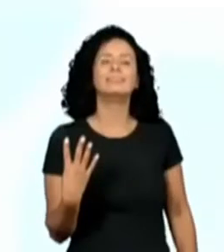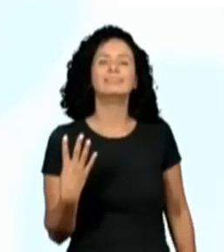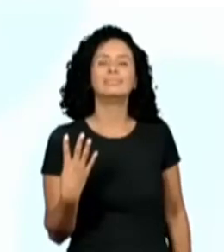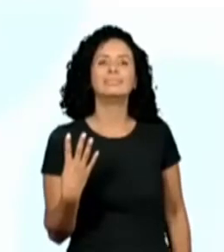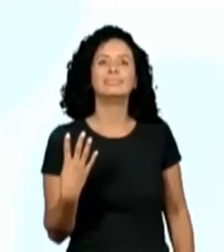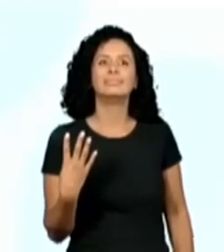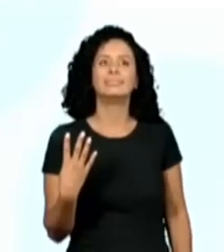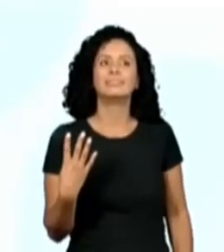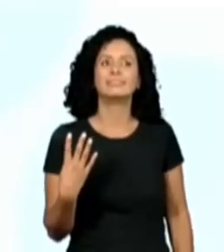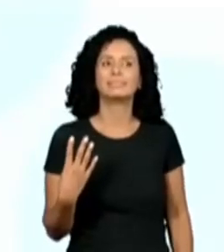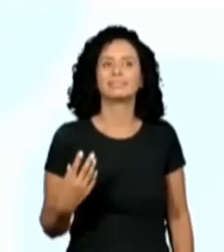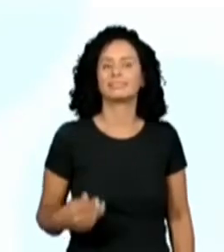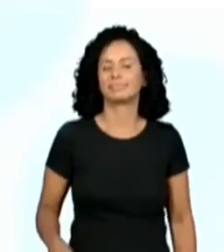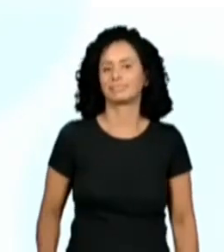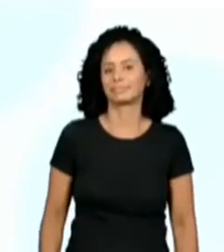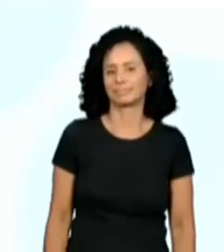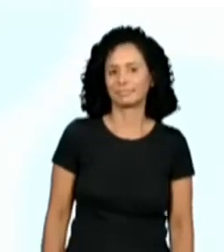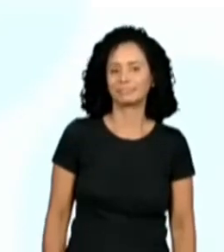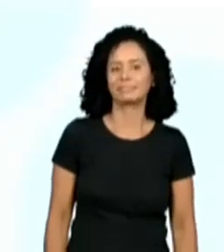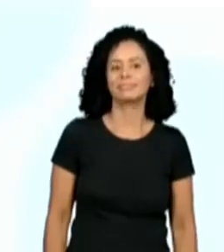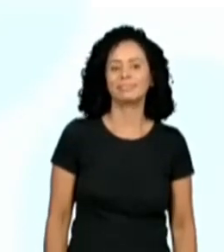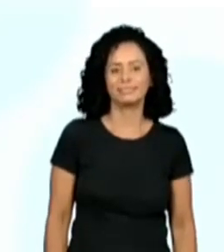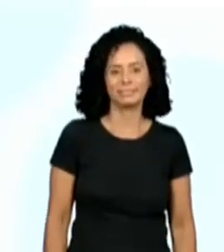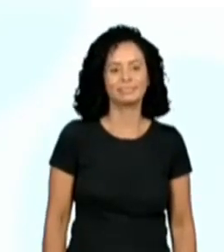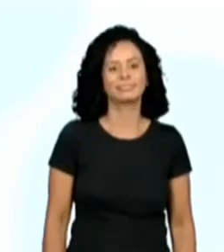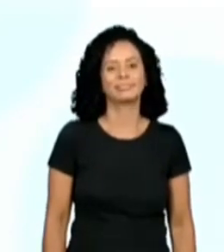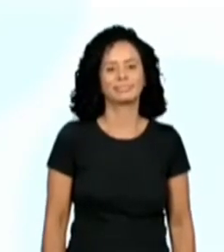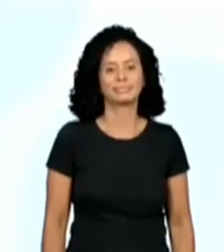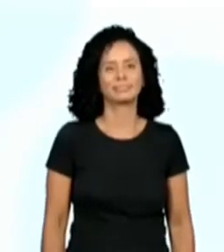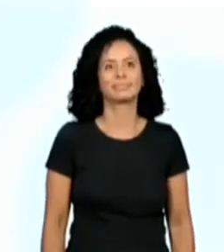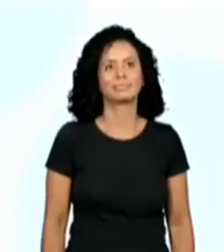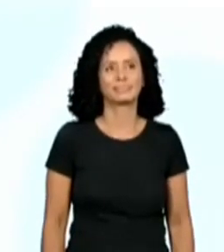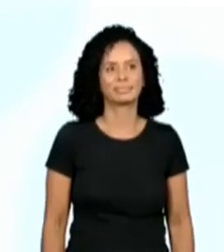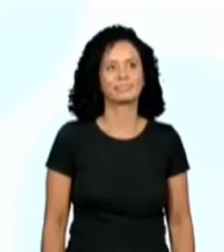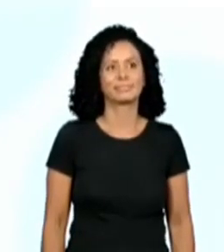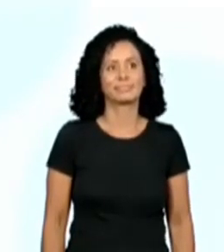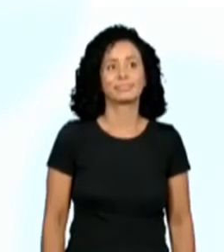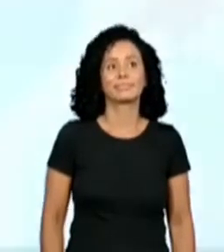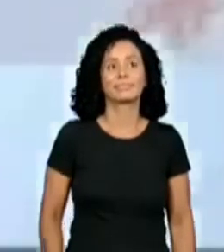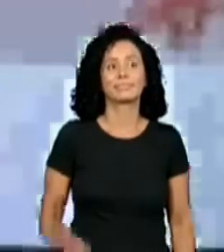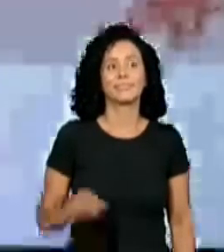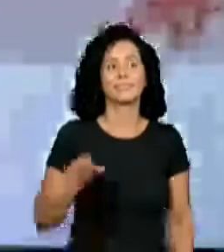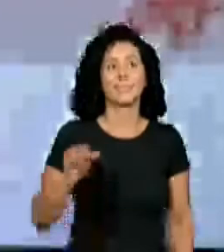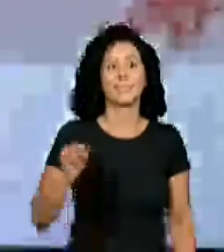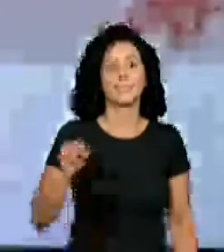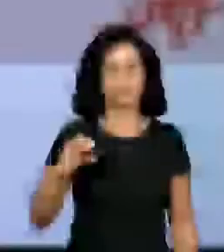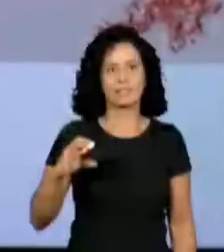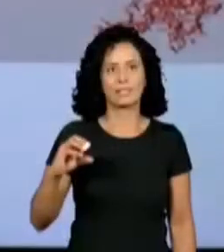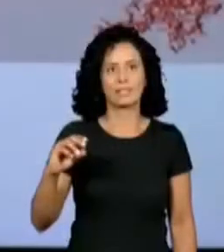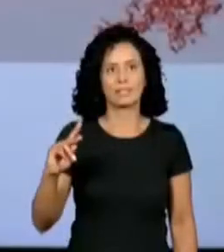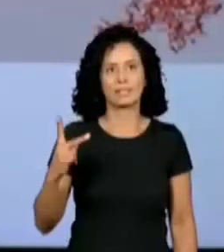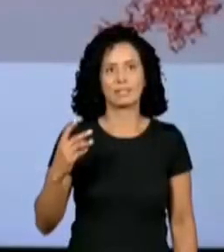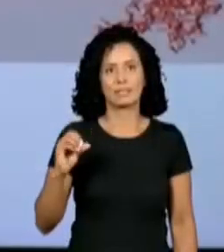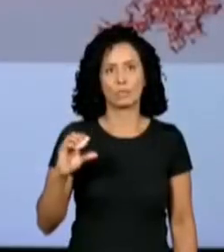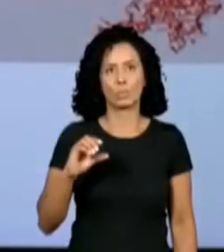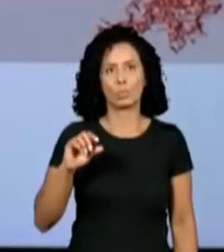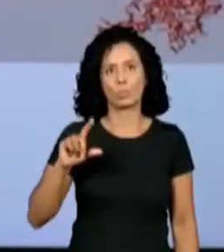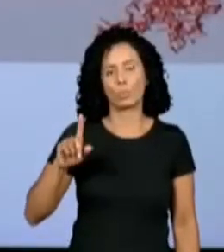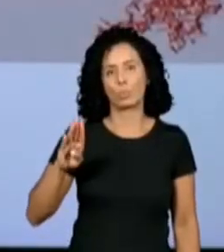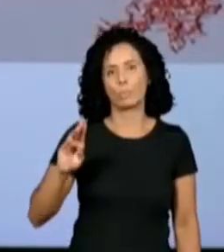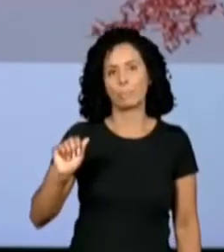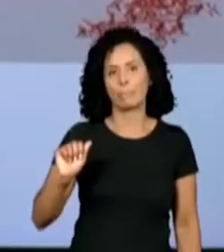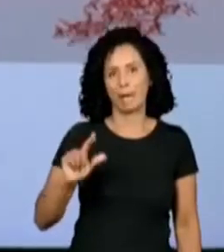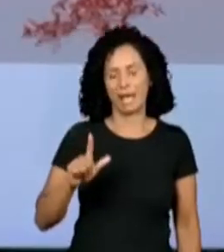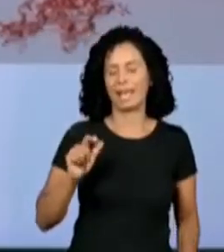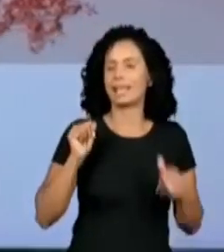para a gente school bag. Okay, so, a pro Janaína mandou para a gente lá a school bag. Legal, a school bag is